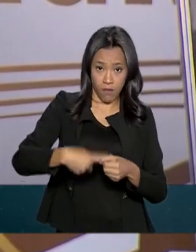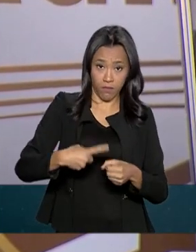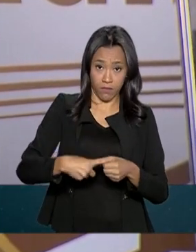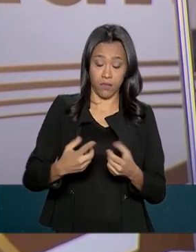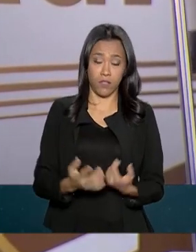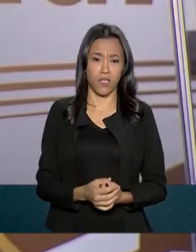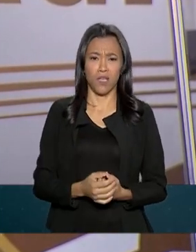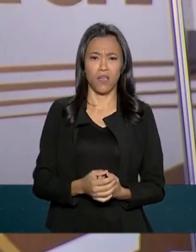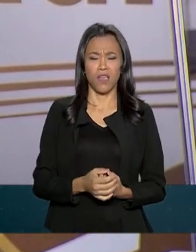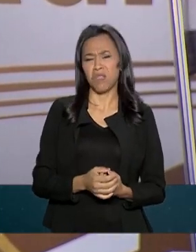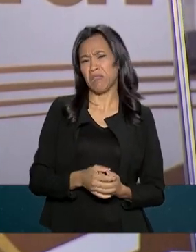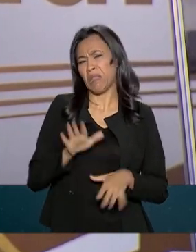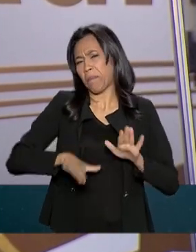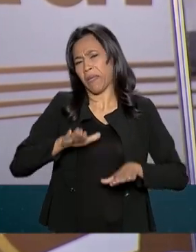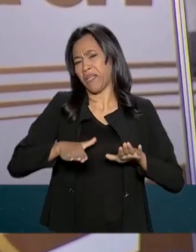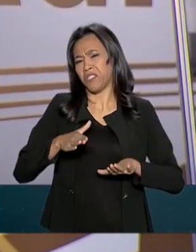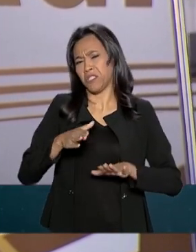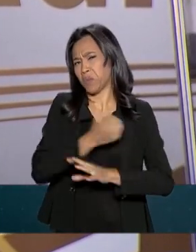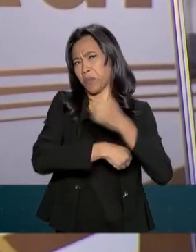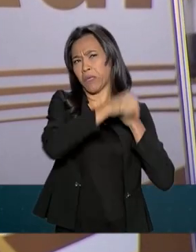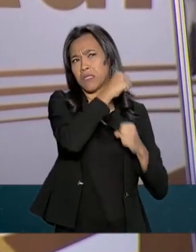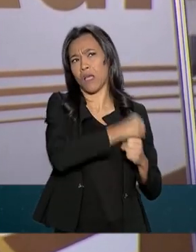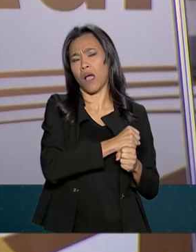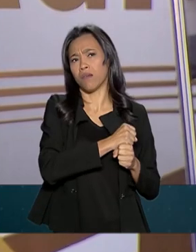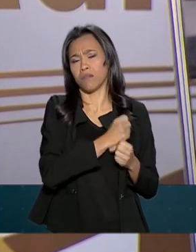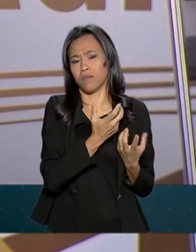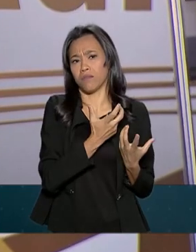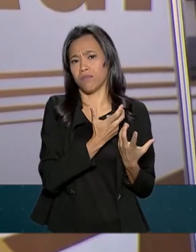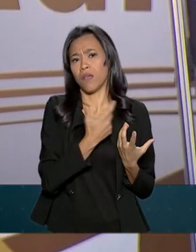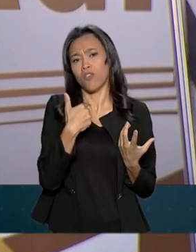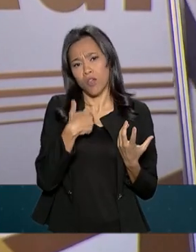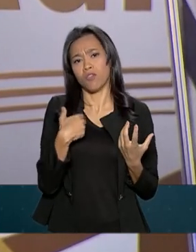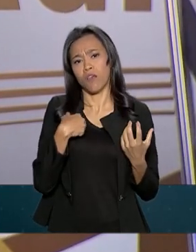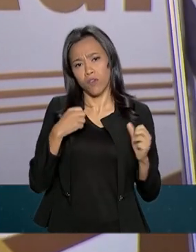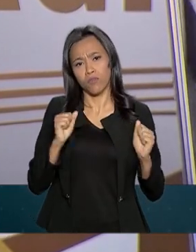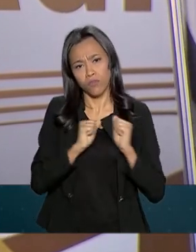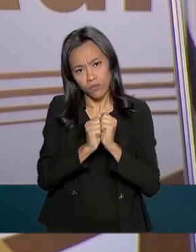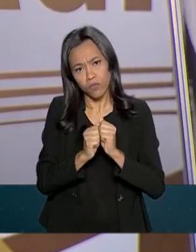o ano passado, eu estava entre vocês.